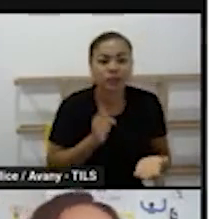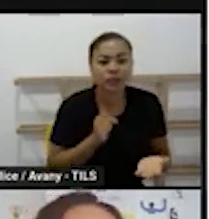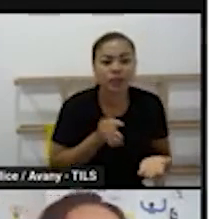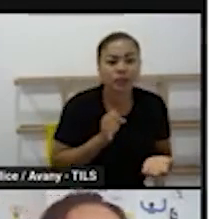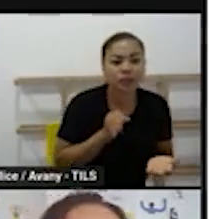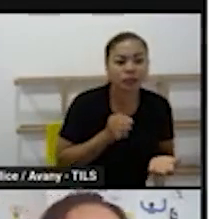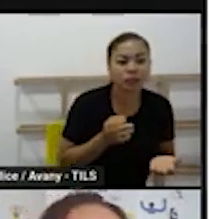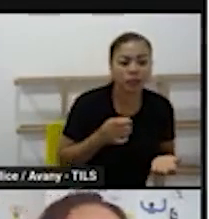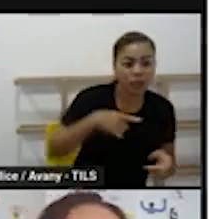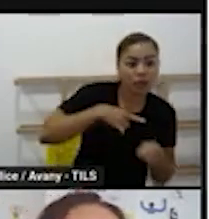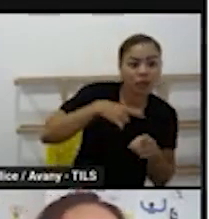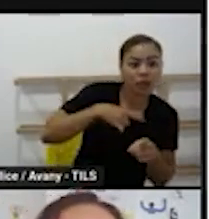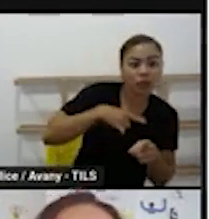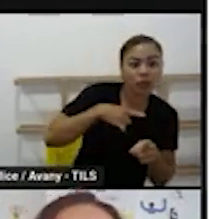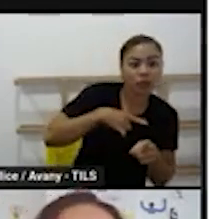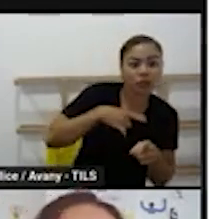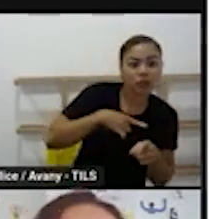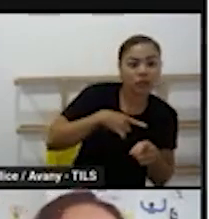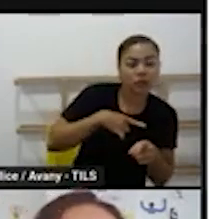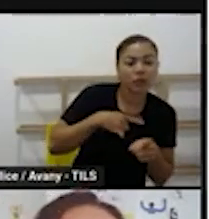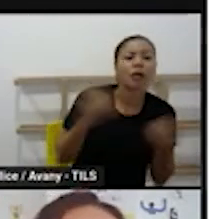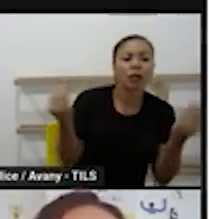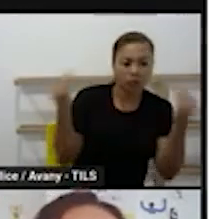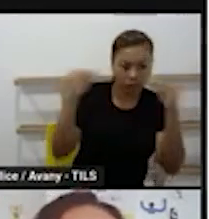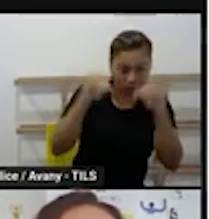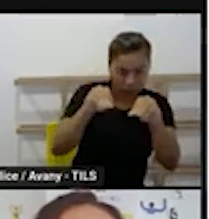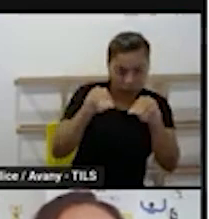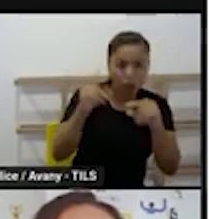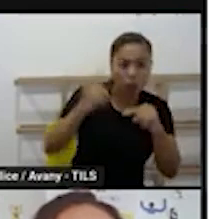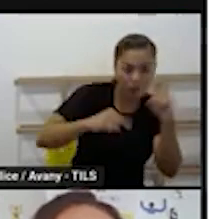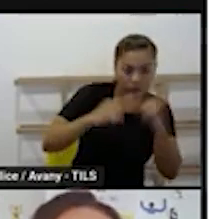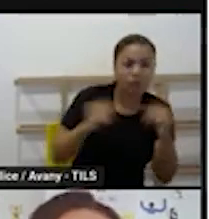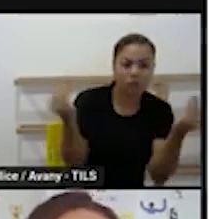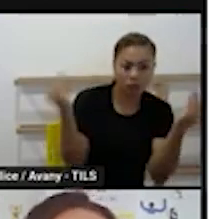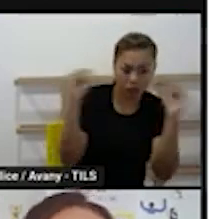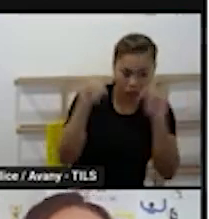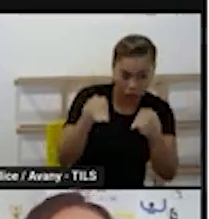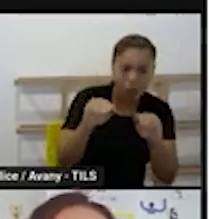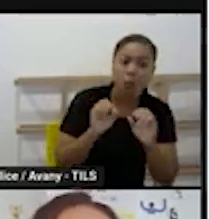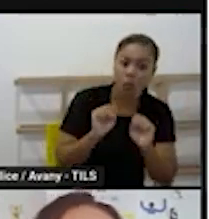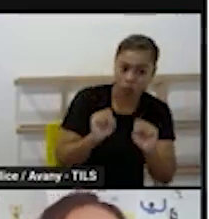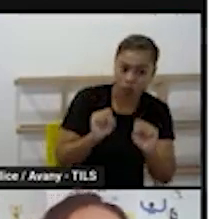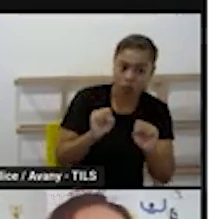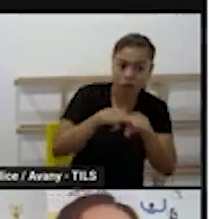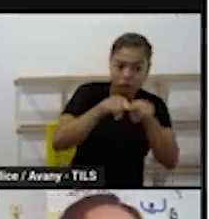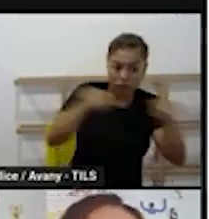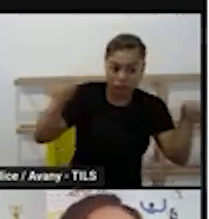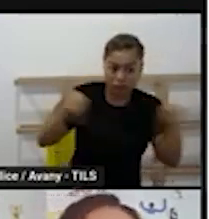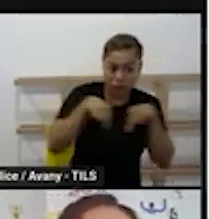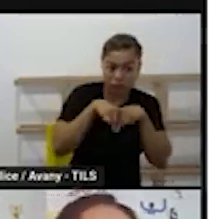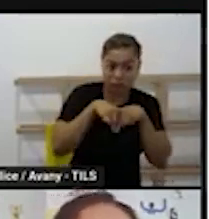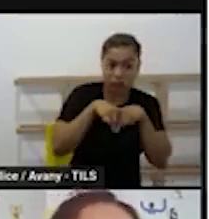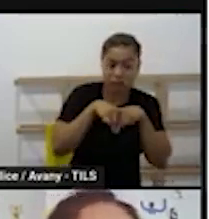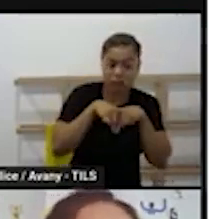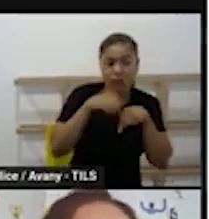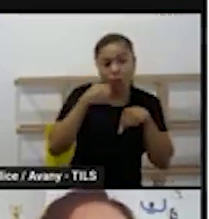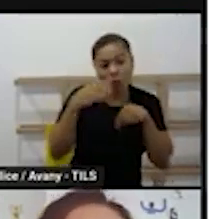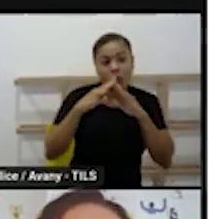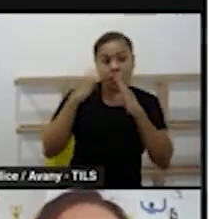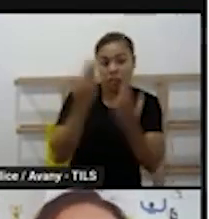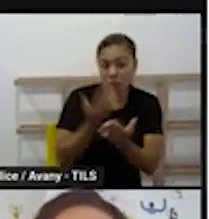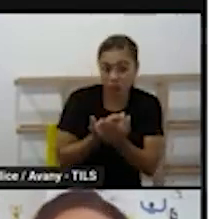veio e a gente vai colocar na acolhida aquele material que tem disponível na escola então nós colocamos segunda-feira a massa isso é uma